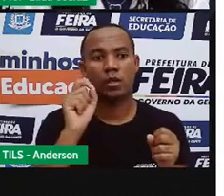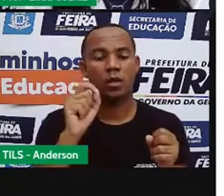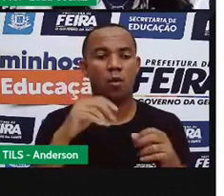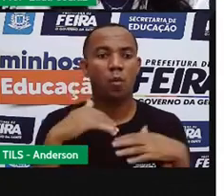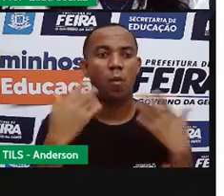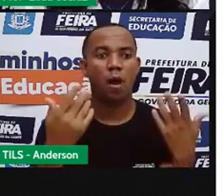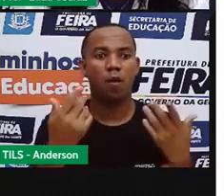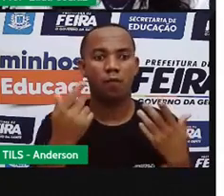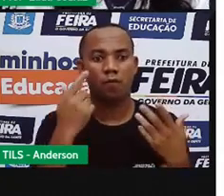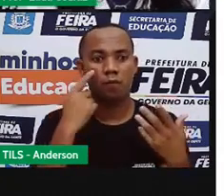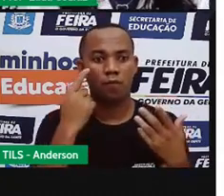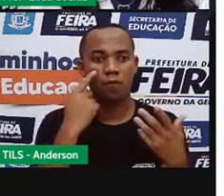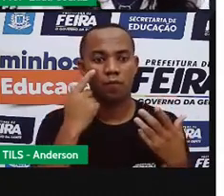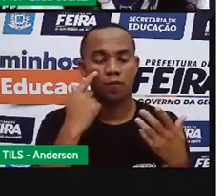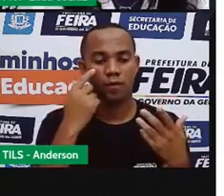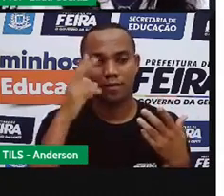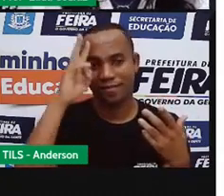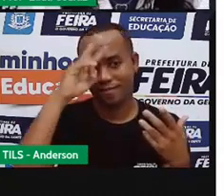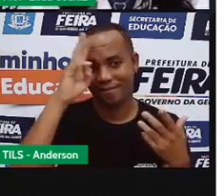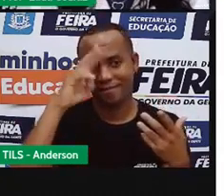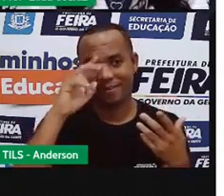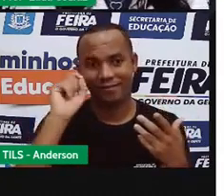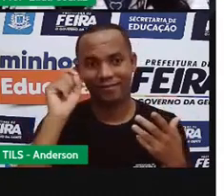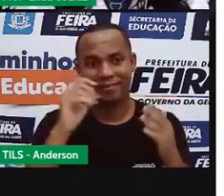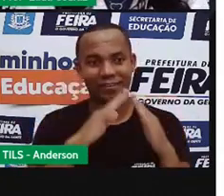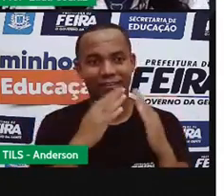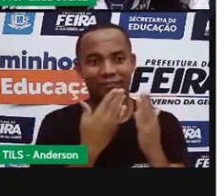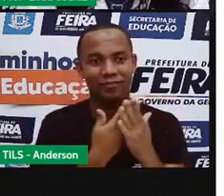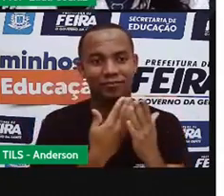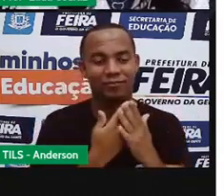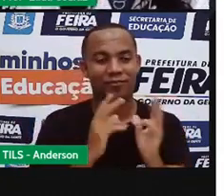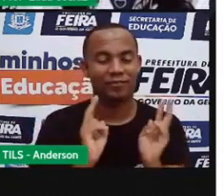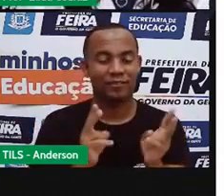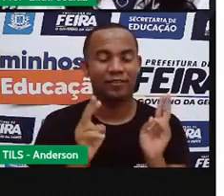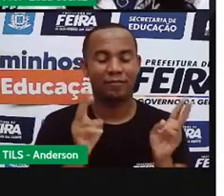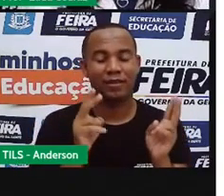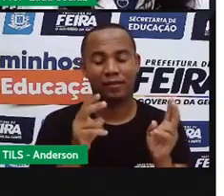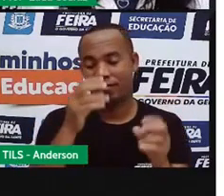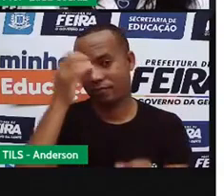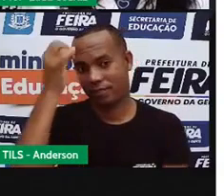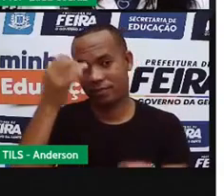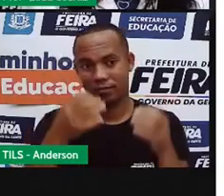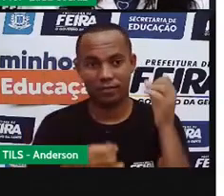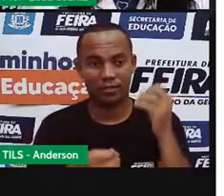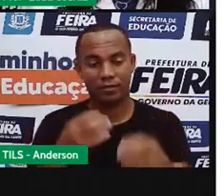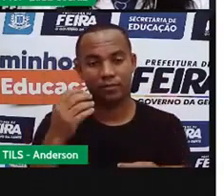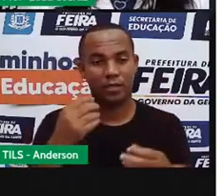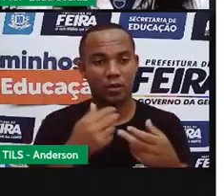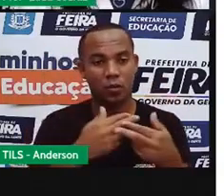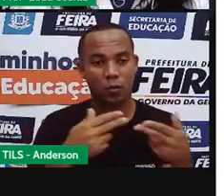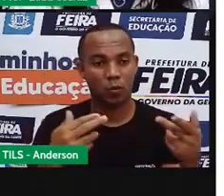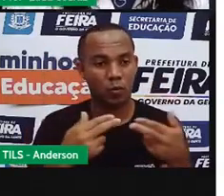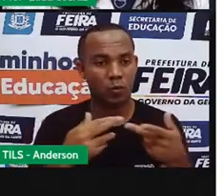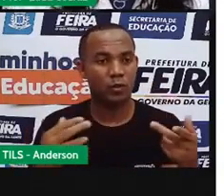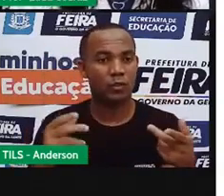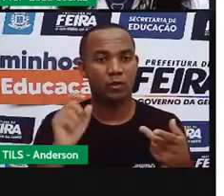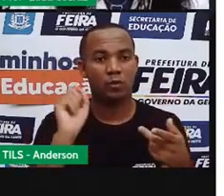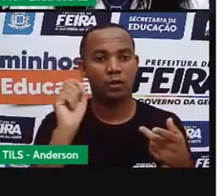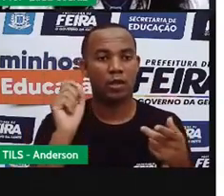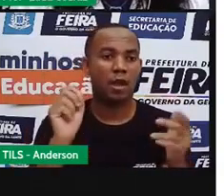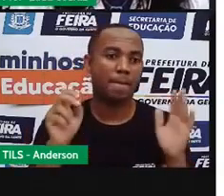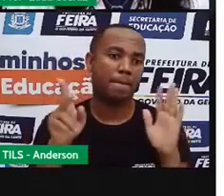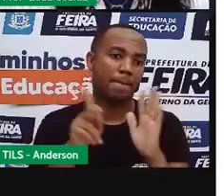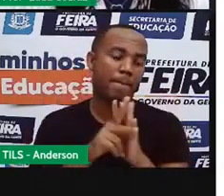Você lembra que nas últimas aulas, a própria gente tem sempre dito isso. Que os objetos, eles são